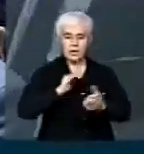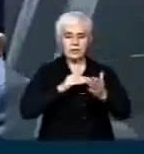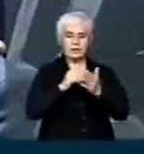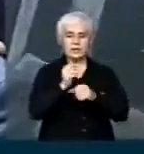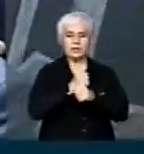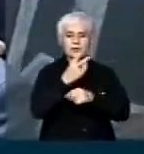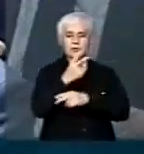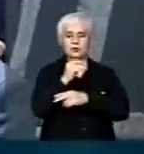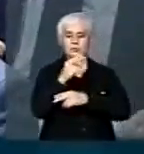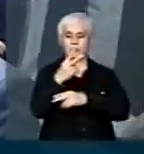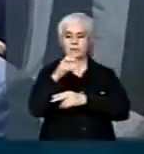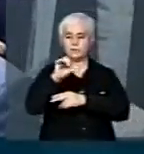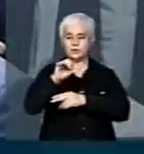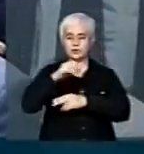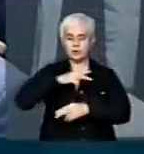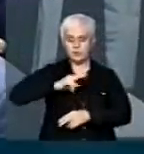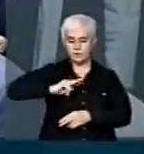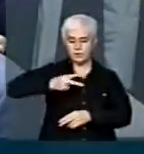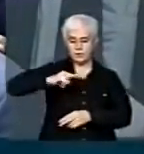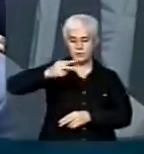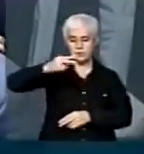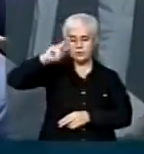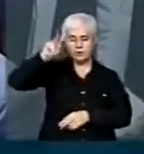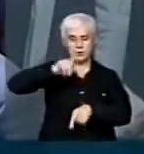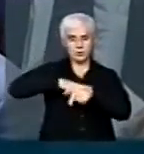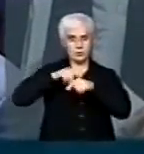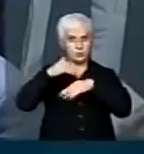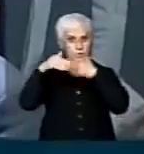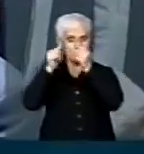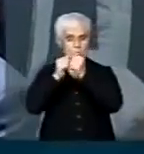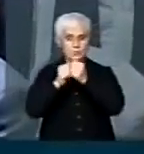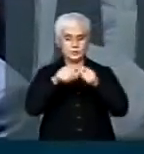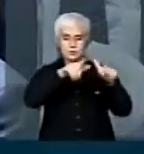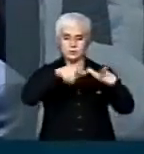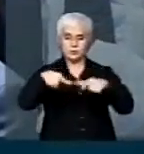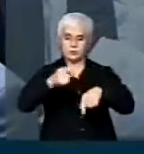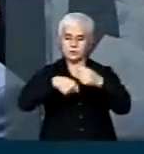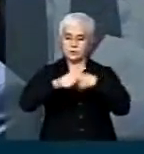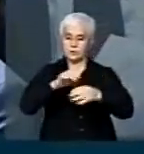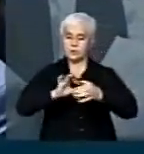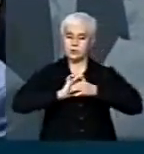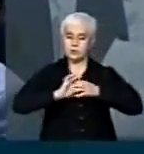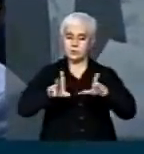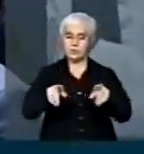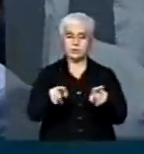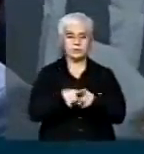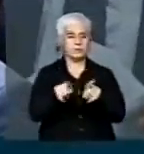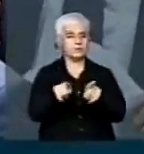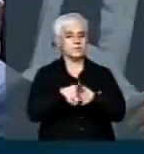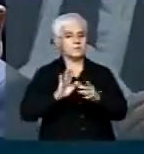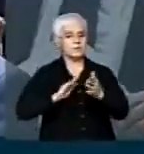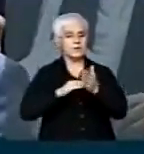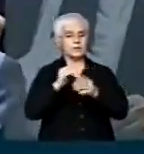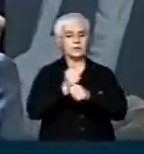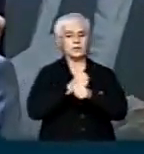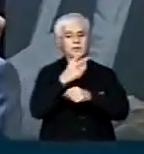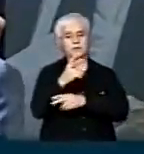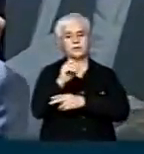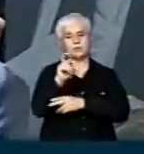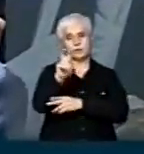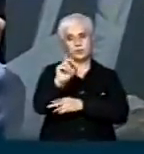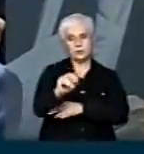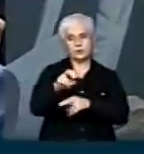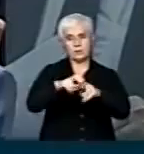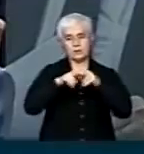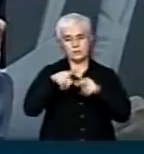com aquela proporcionalidade no tempo e para as zonas de área de livre comércio, evidentemente até 2050 por isso